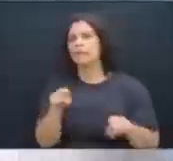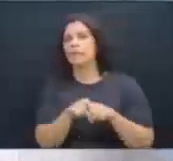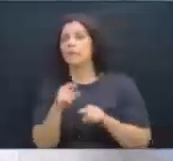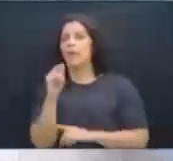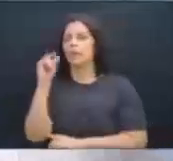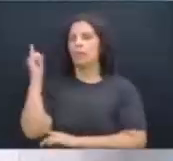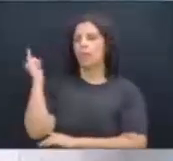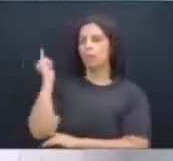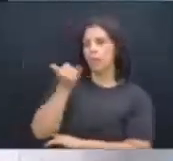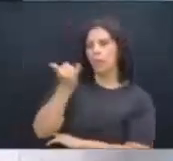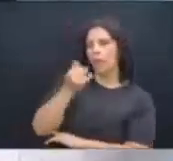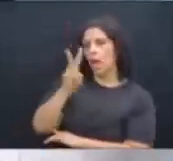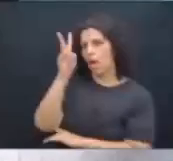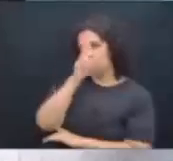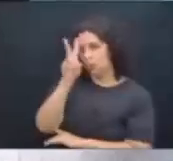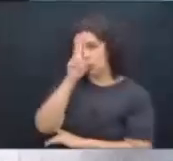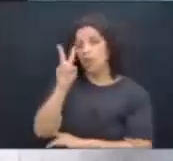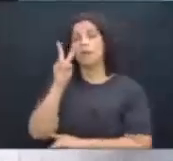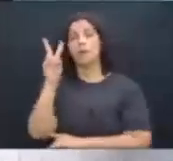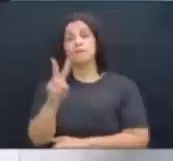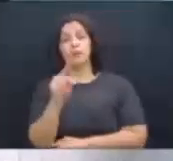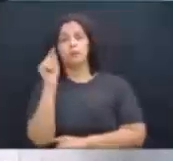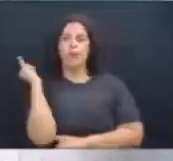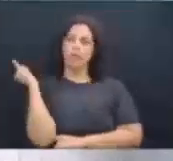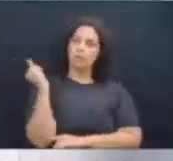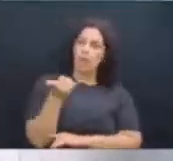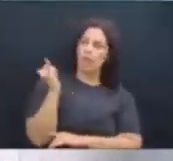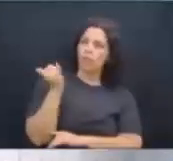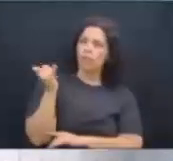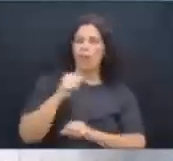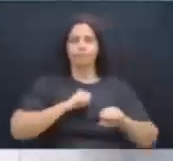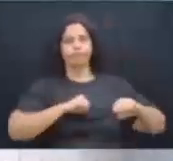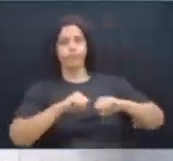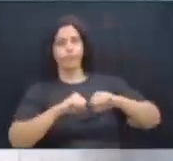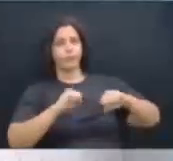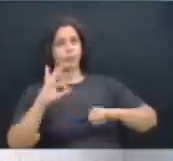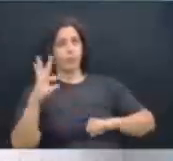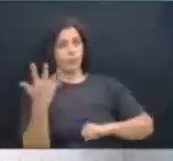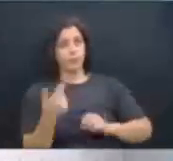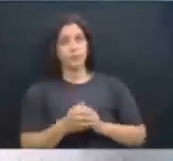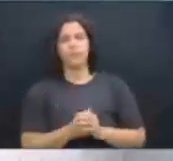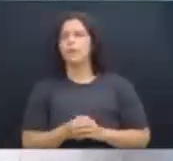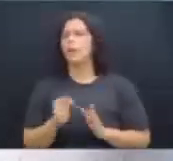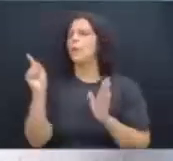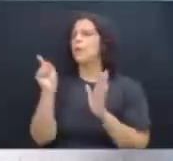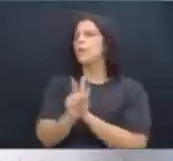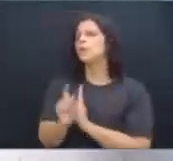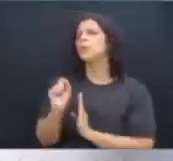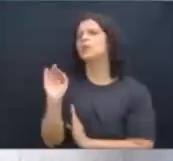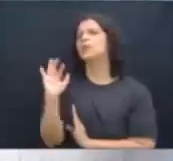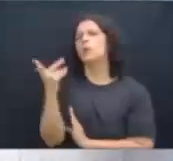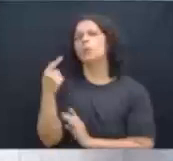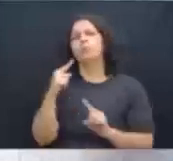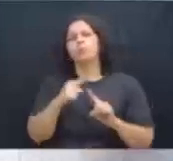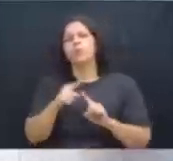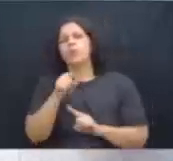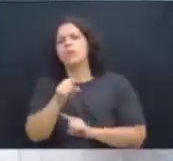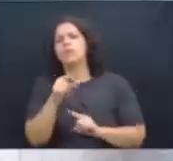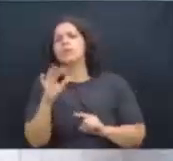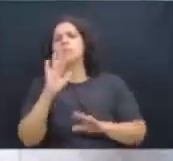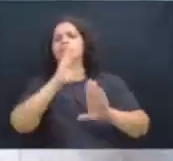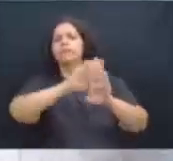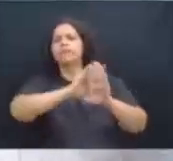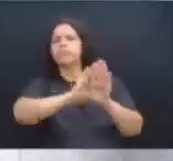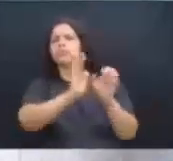narrativa. E vendo toda essa narrativa, grande repercussão, eu me perguntei o que poderia estar